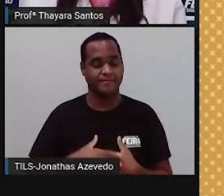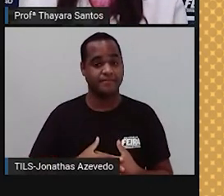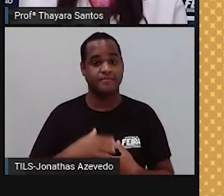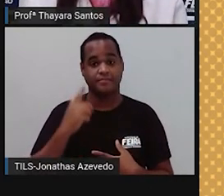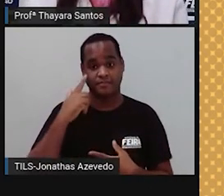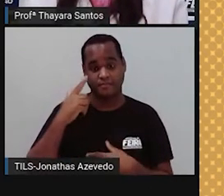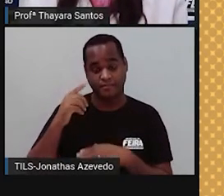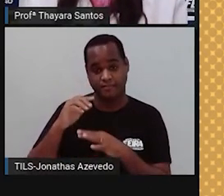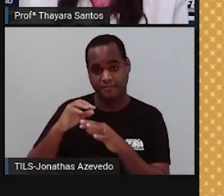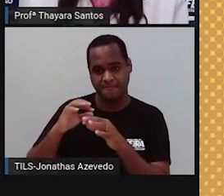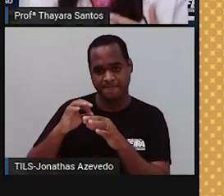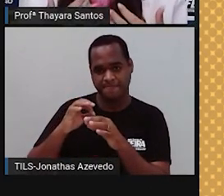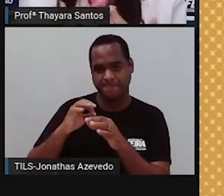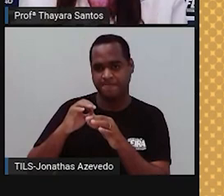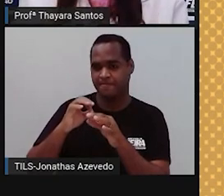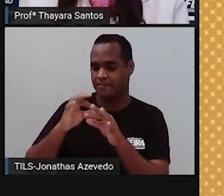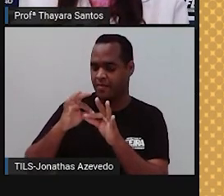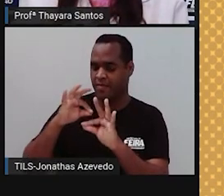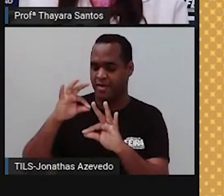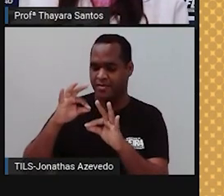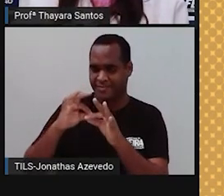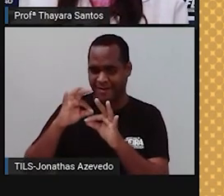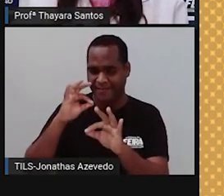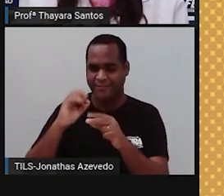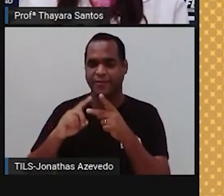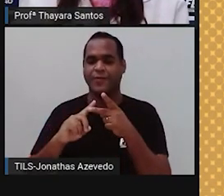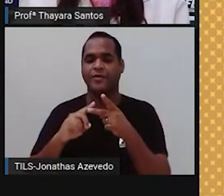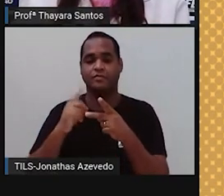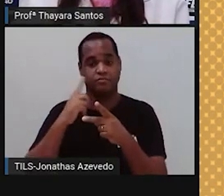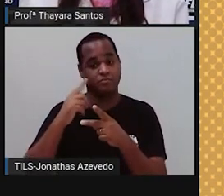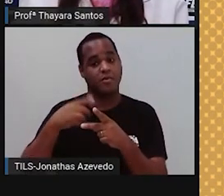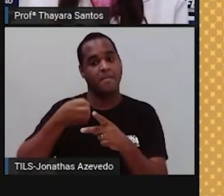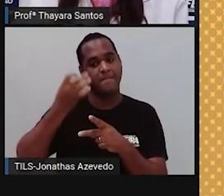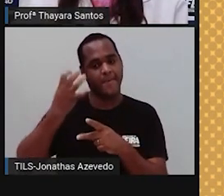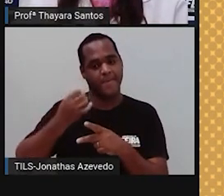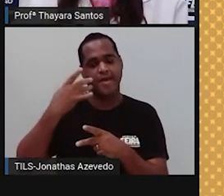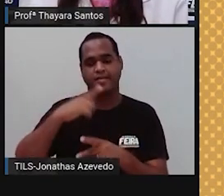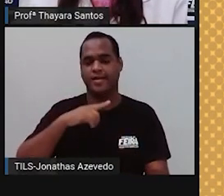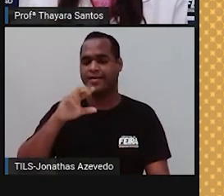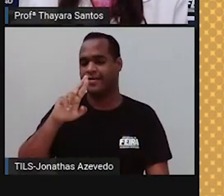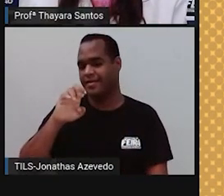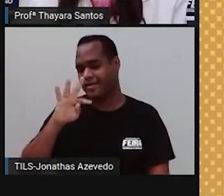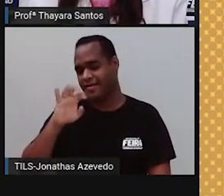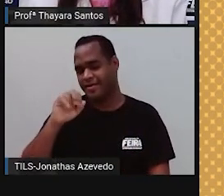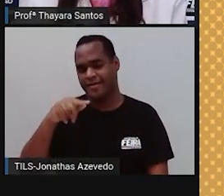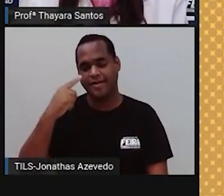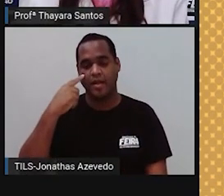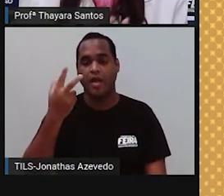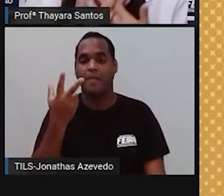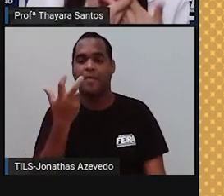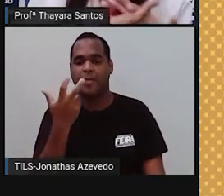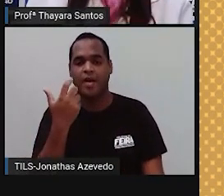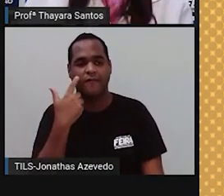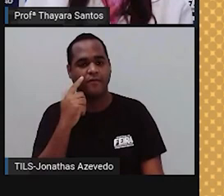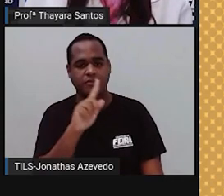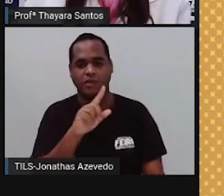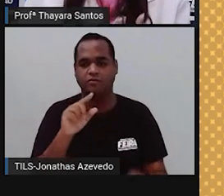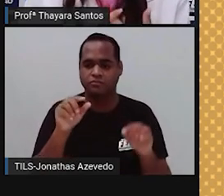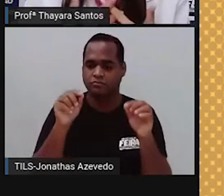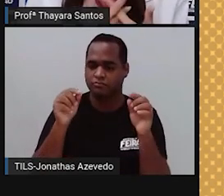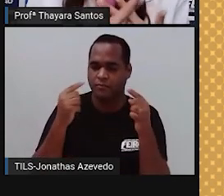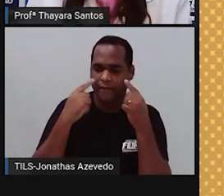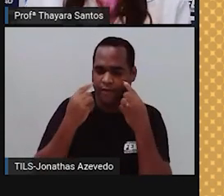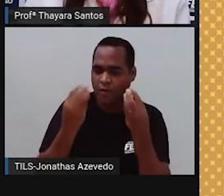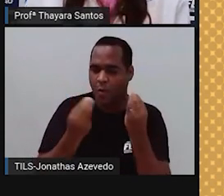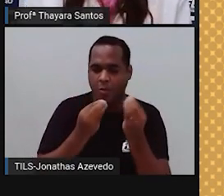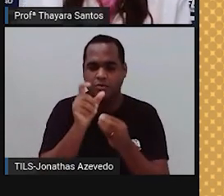bastonetes, eles estão em maior quantidade lá na nossa retina. E eles são responsáveis pela percepção das formas. Então, a